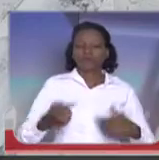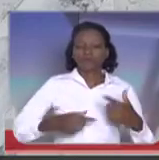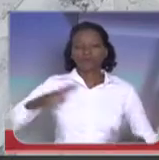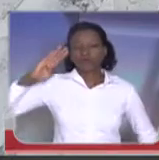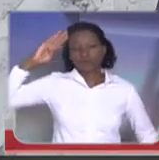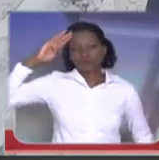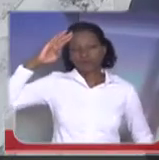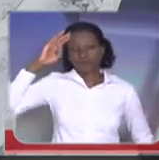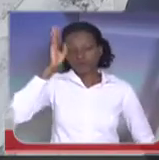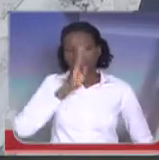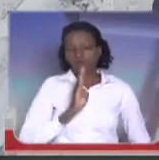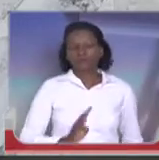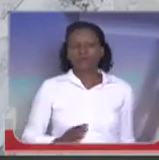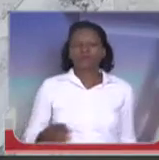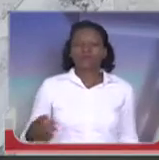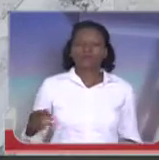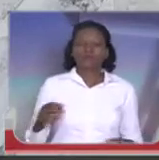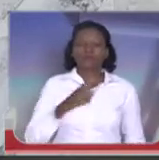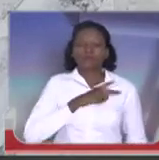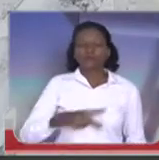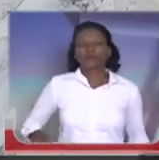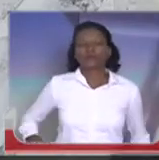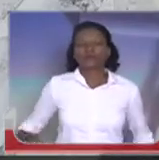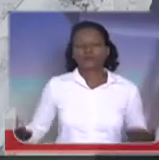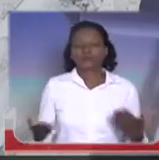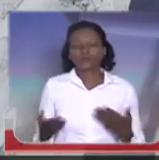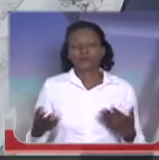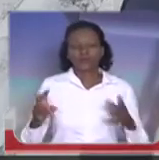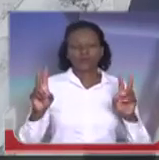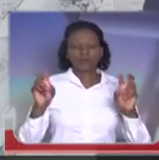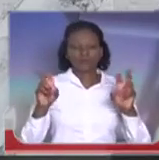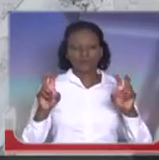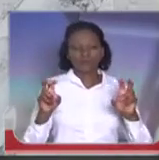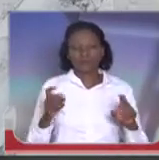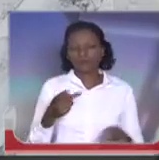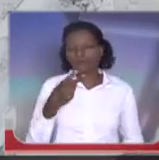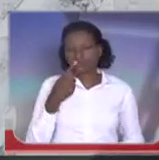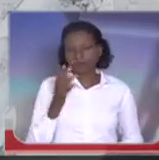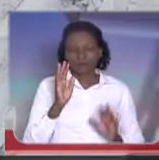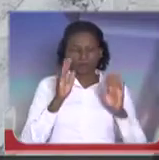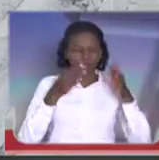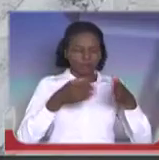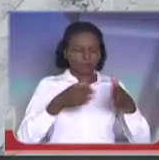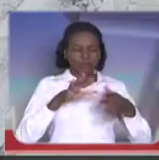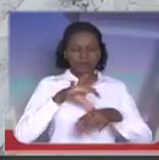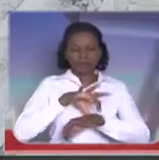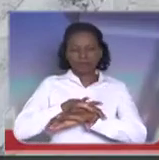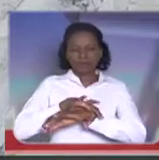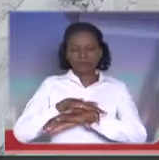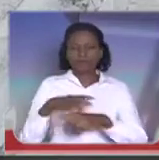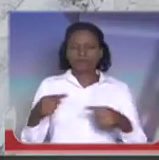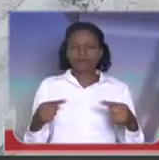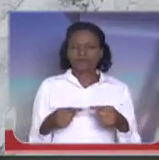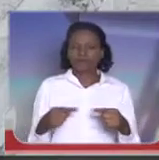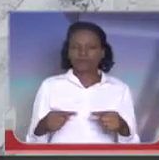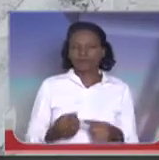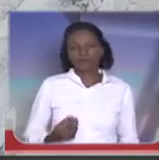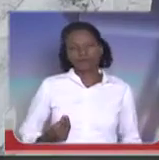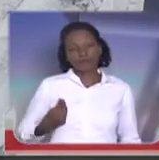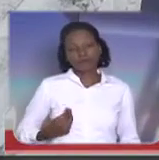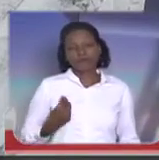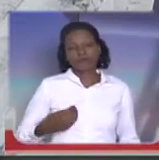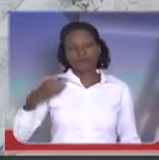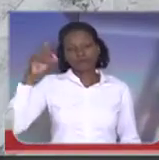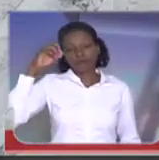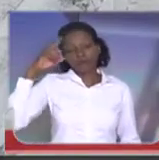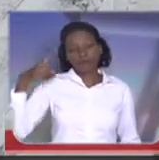Brasileiro. Sr. Presidente, hoje o assunto que eu vou falar, mais uma vez, voltado à segurança, é sobre a vida, o dia